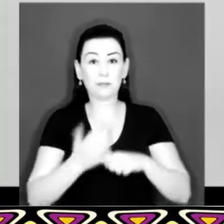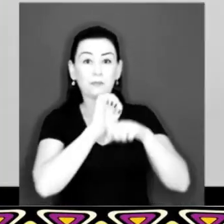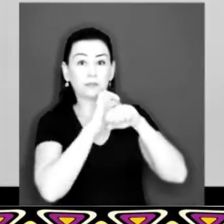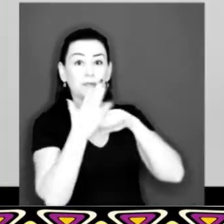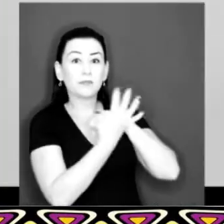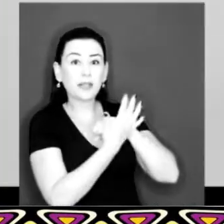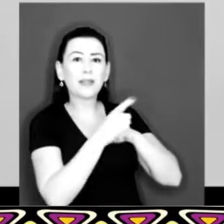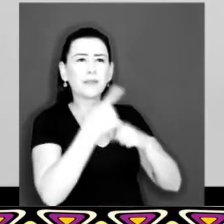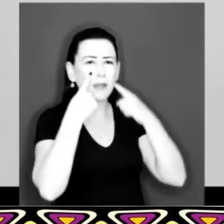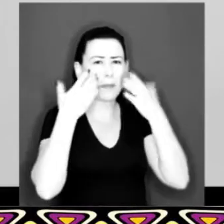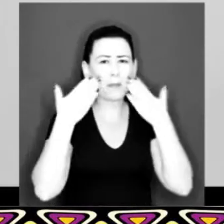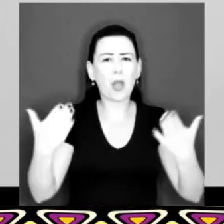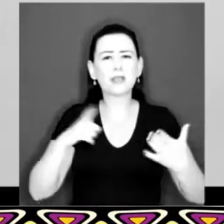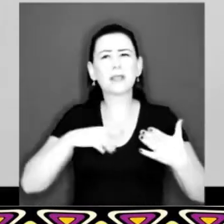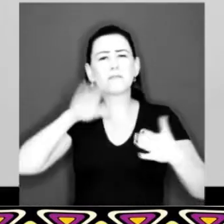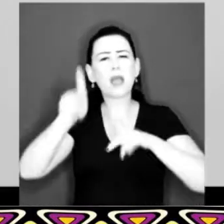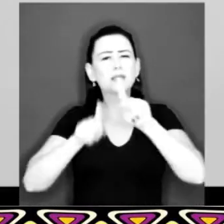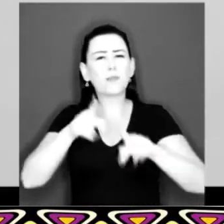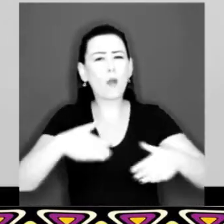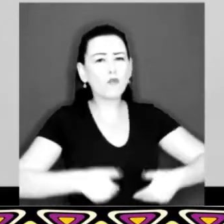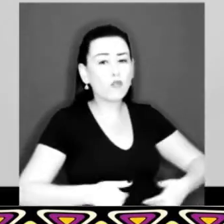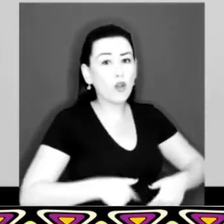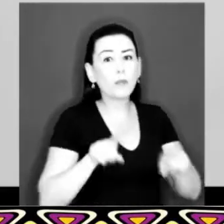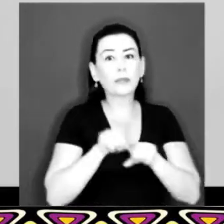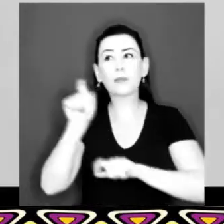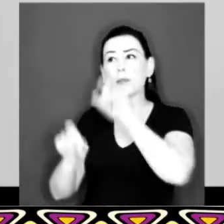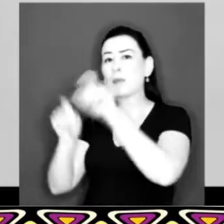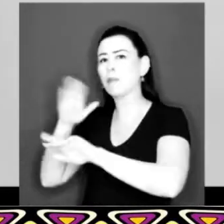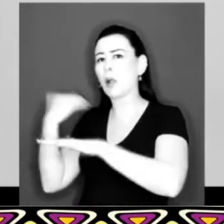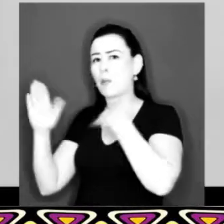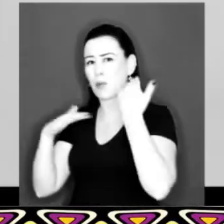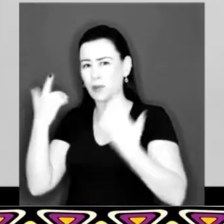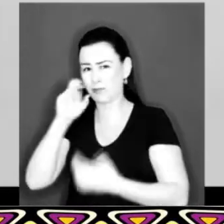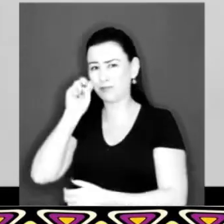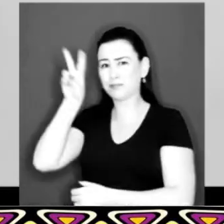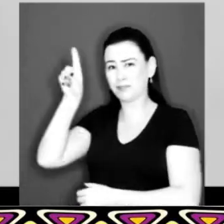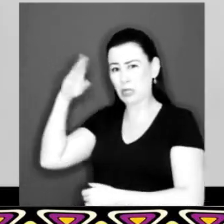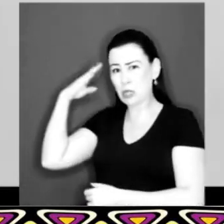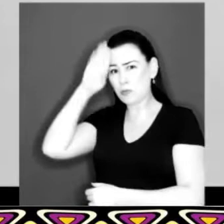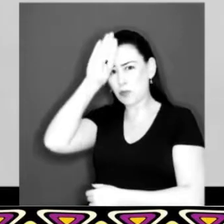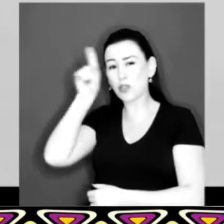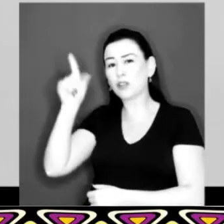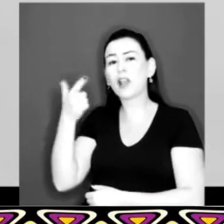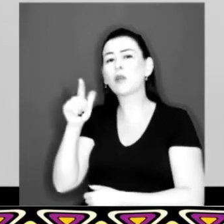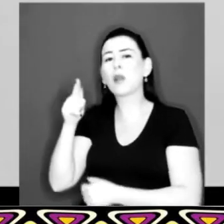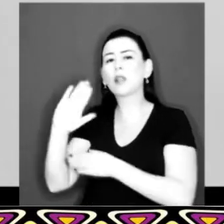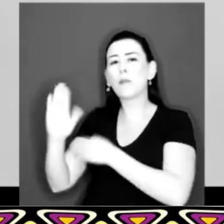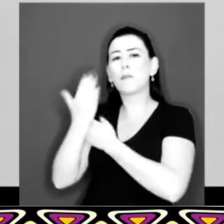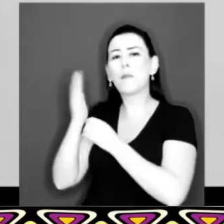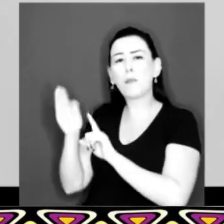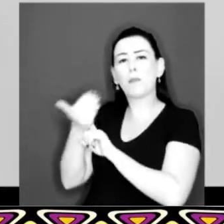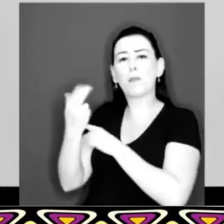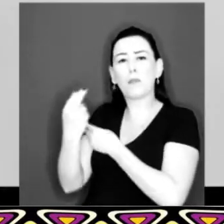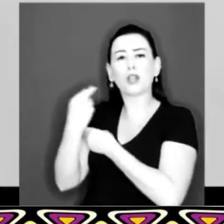mais a fome E mata diariamente centenas de milhares de brasileiros O governo Bolsonaro, ao invés de proteger nossas vidas